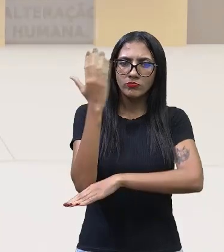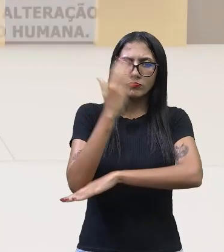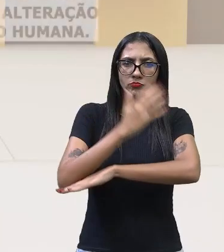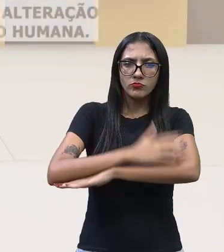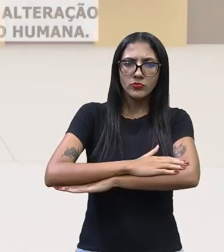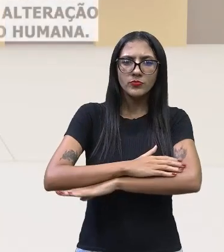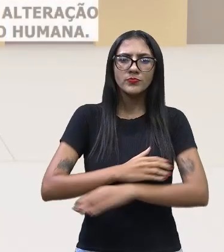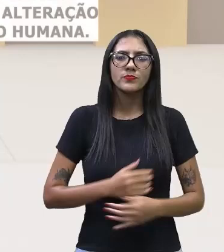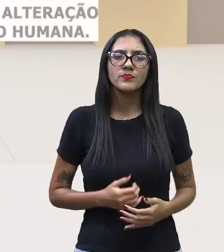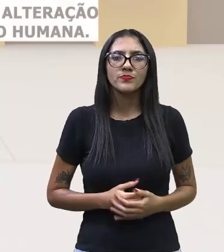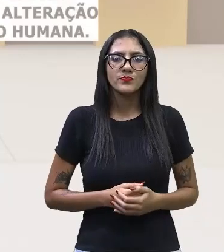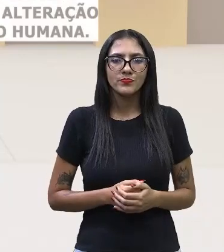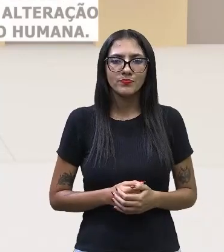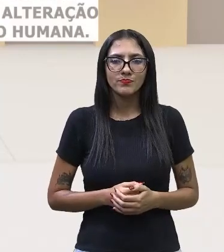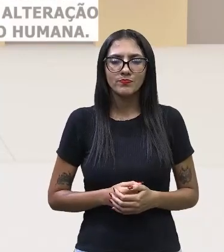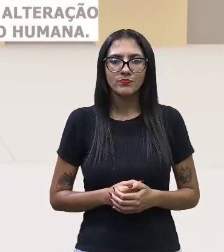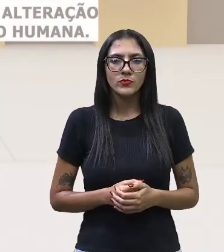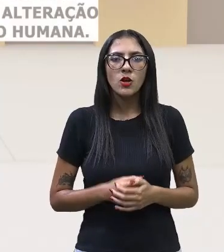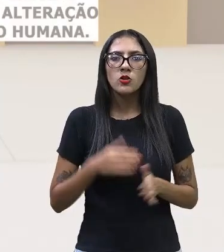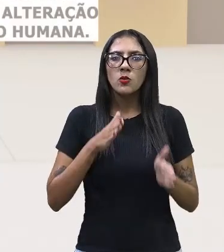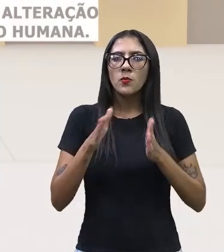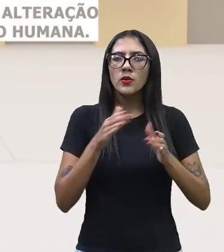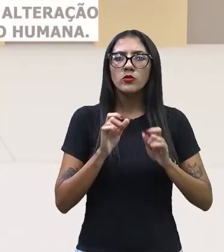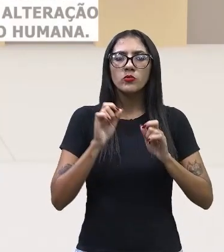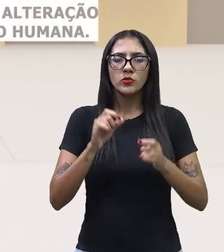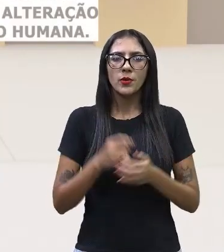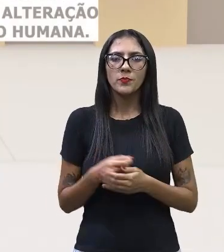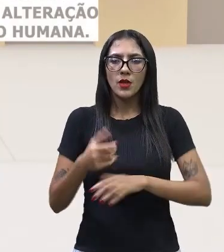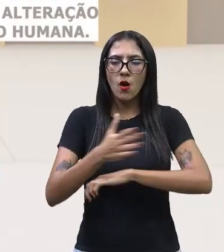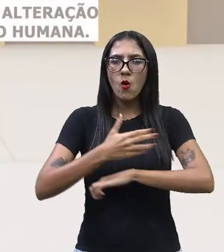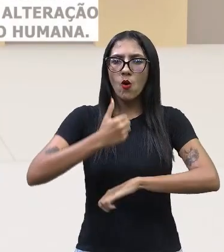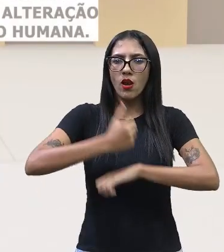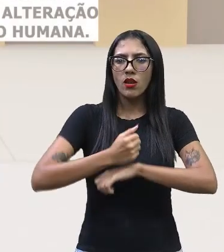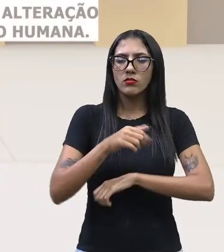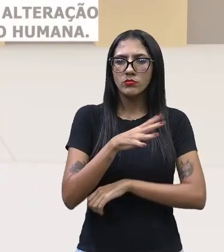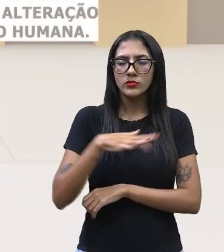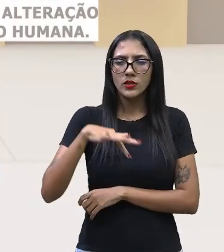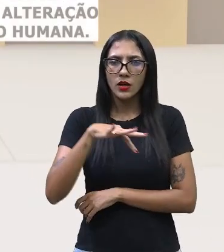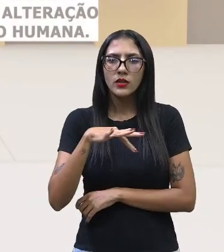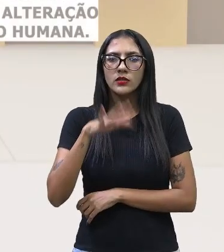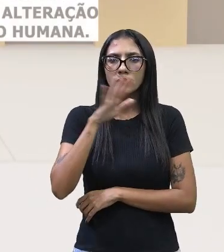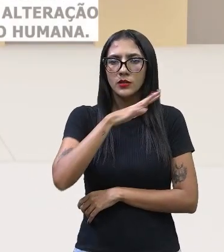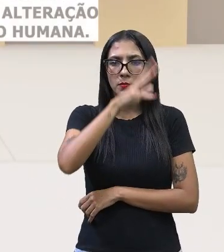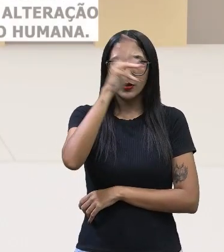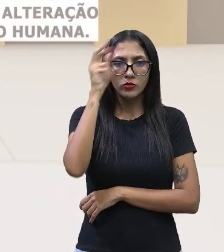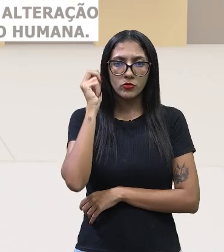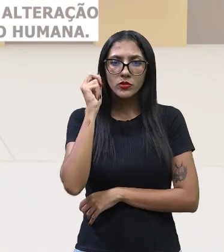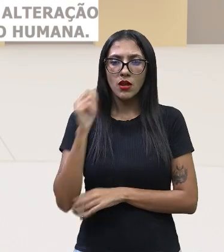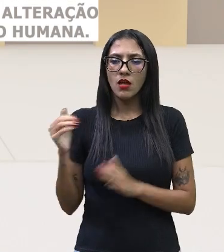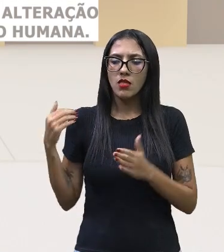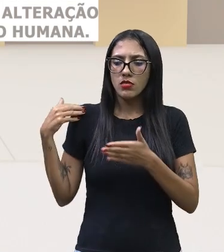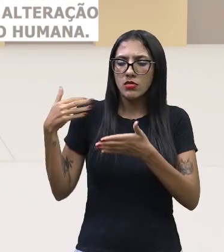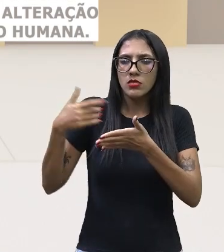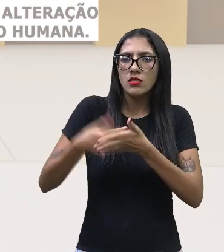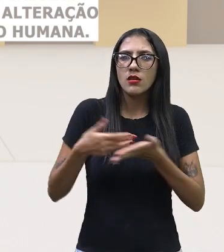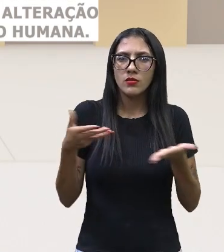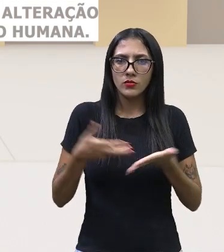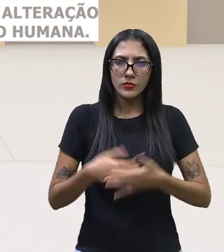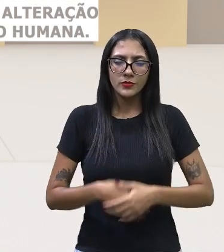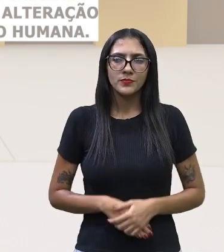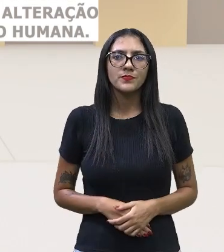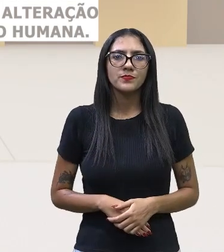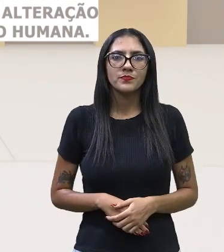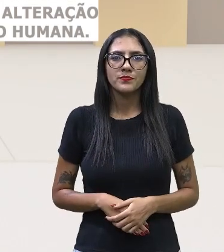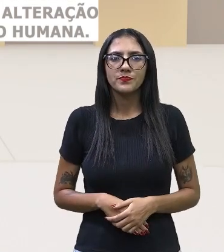né, desde ali da chamada colonização da Amazônia até o nosso tempo presente. Para a gente começar falando